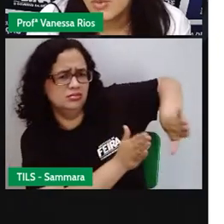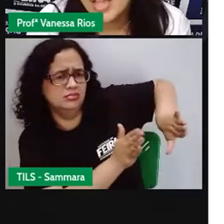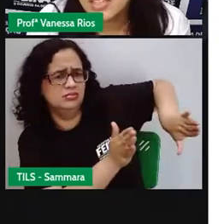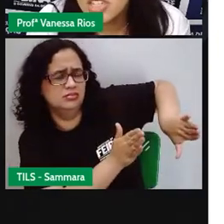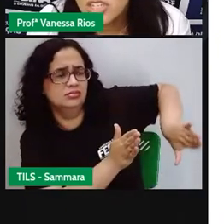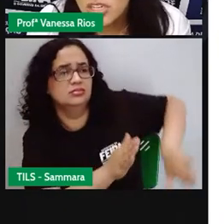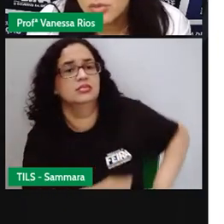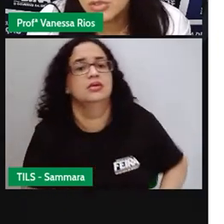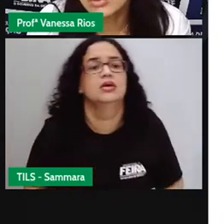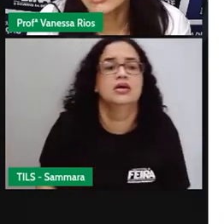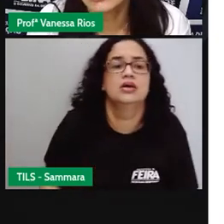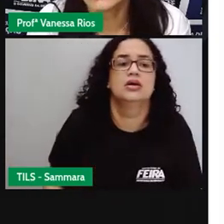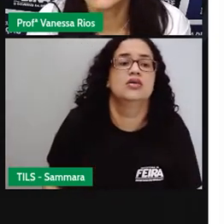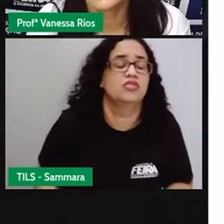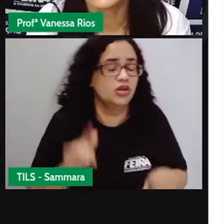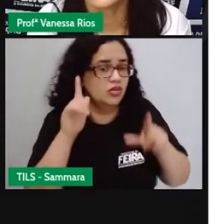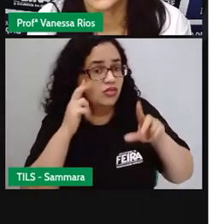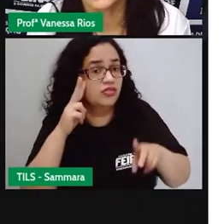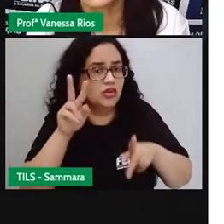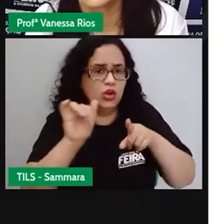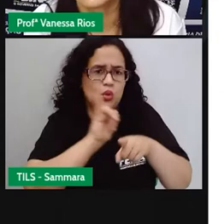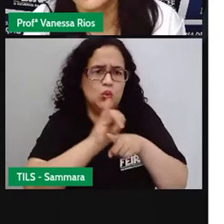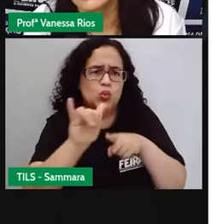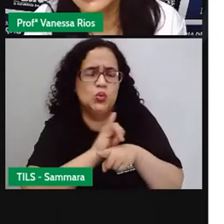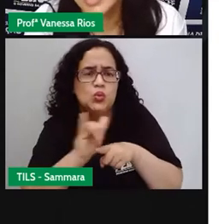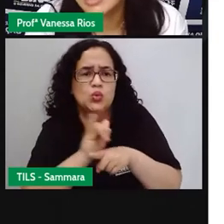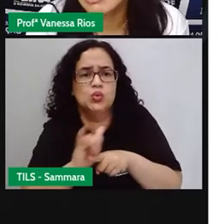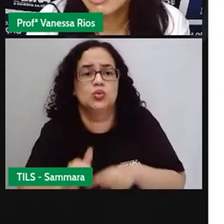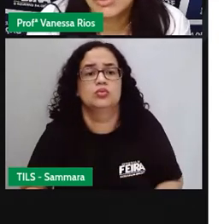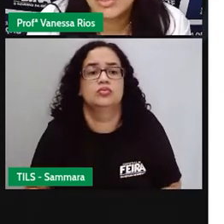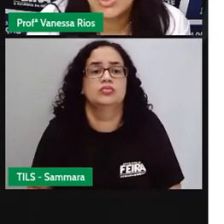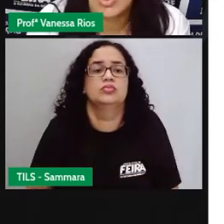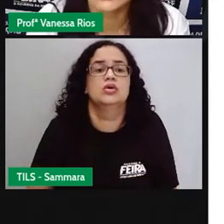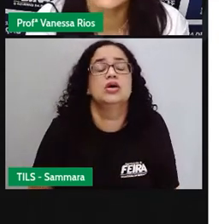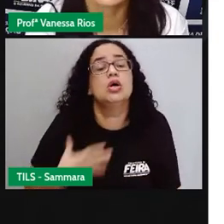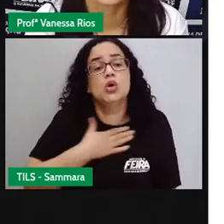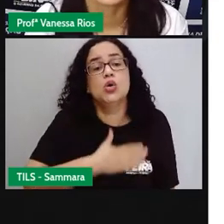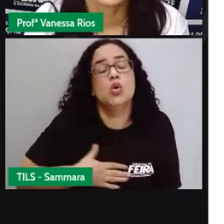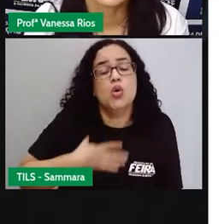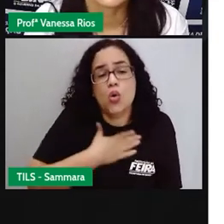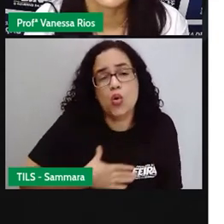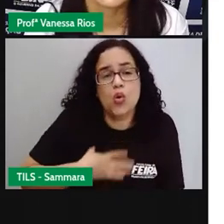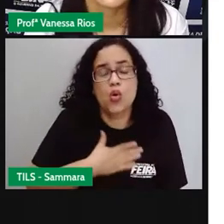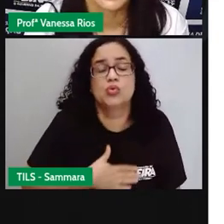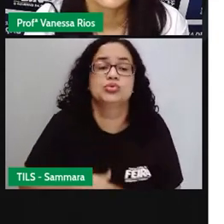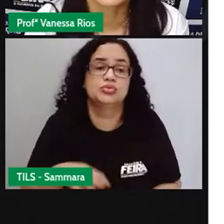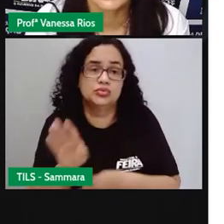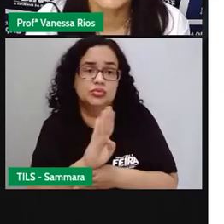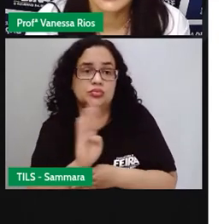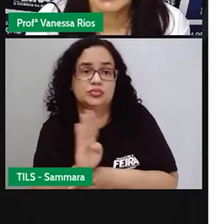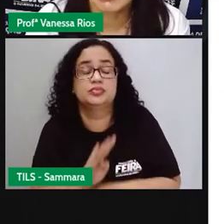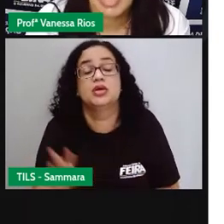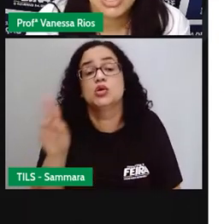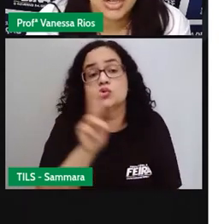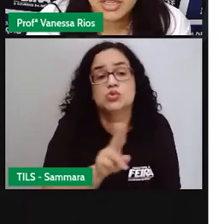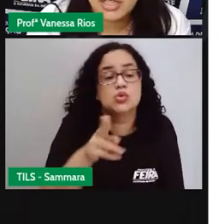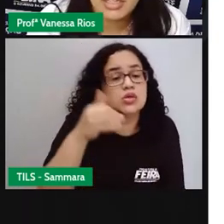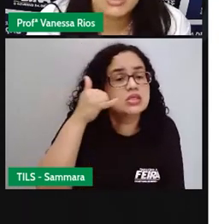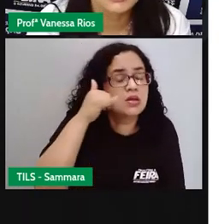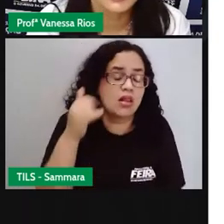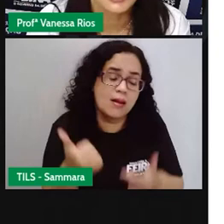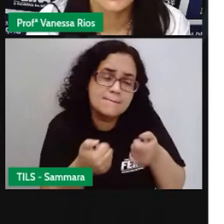por assistir o YouTube, assistir aqueles vídeos aí que muitos gostam, a usar o celular